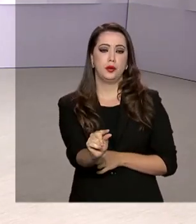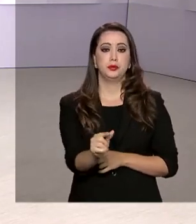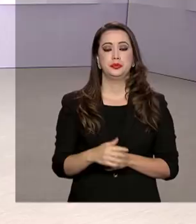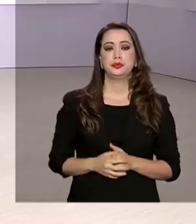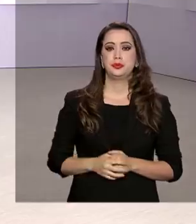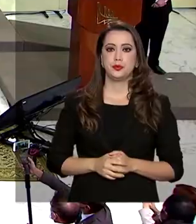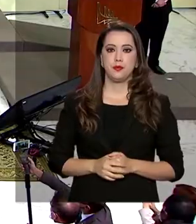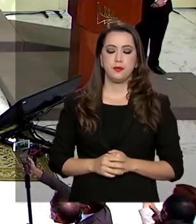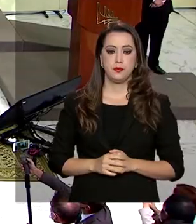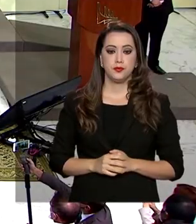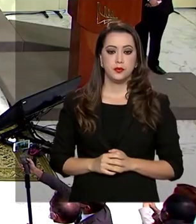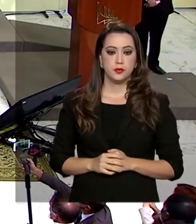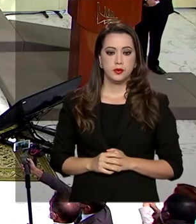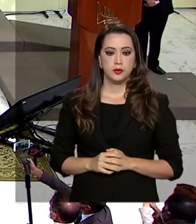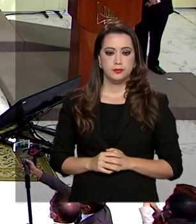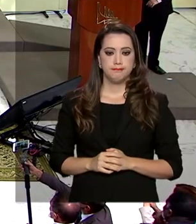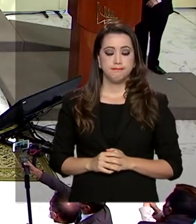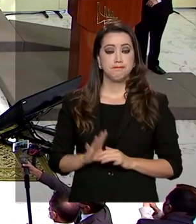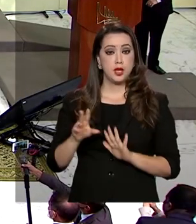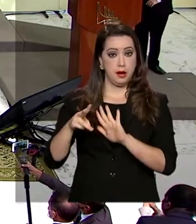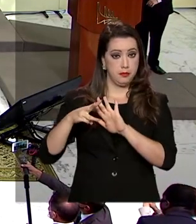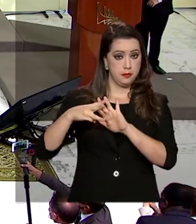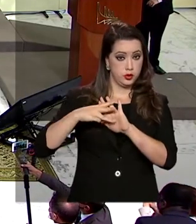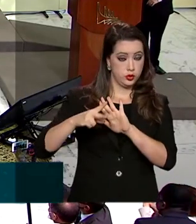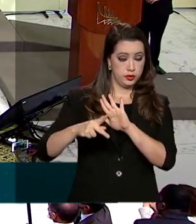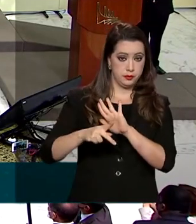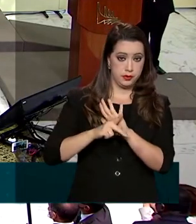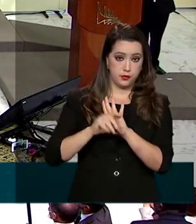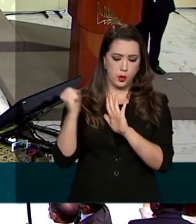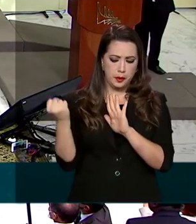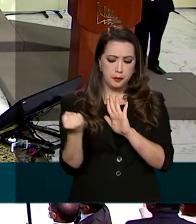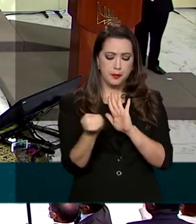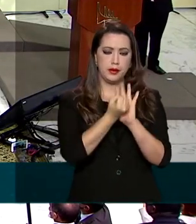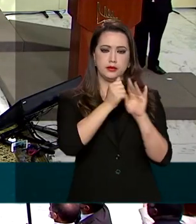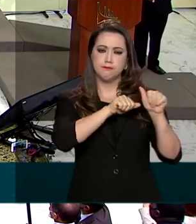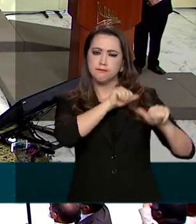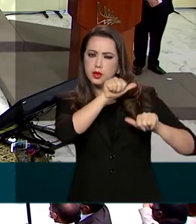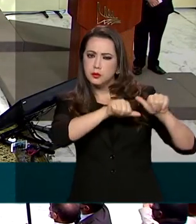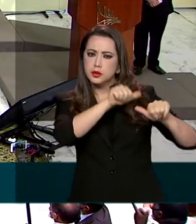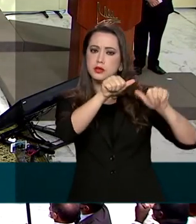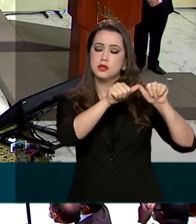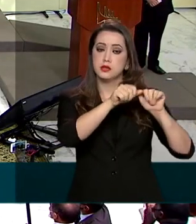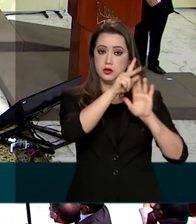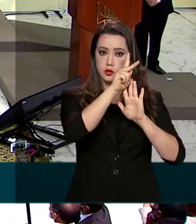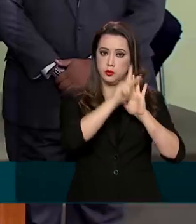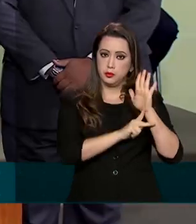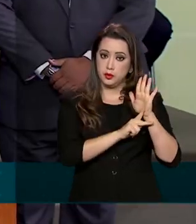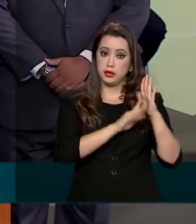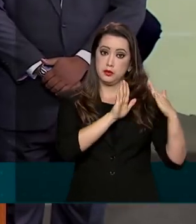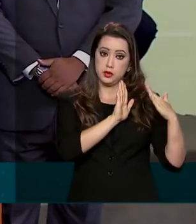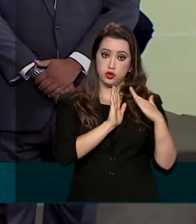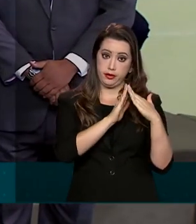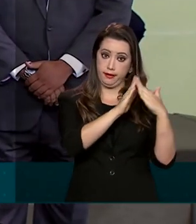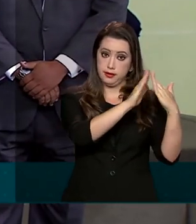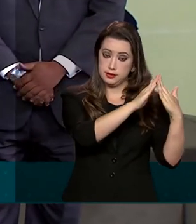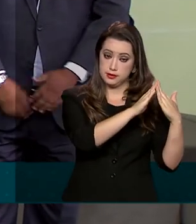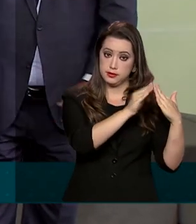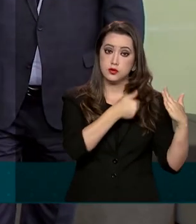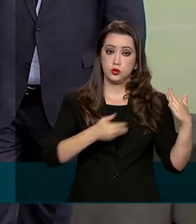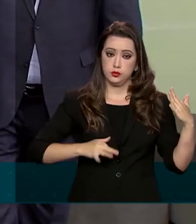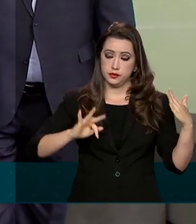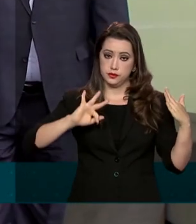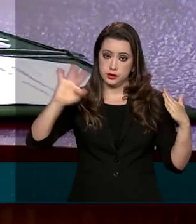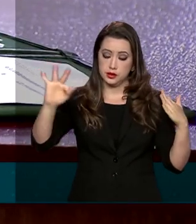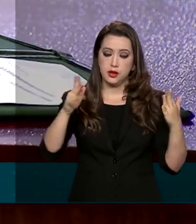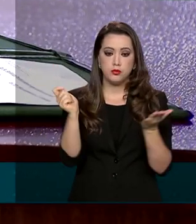renda. A medida provisória que marca a reformulação do programa de habitação do Governo Federal foi assinada